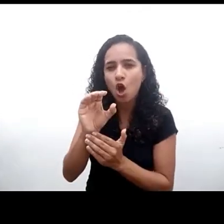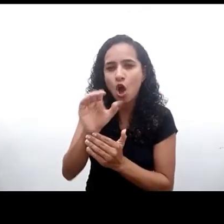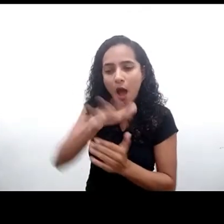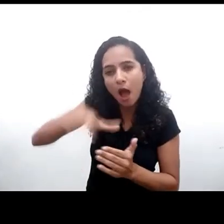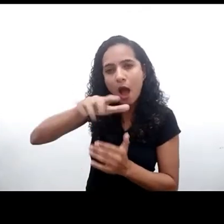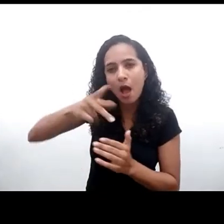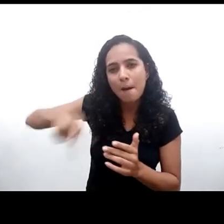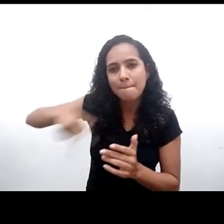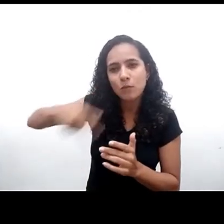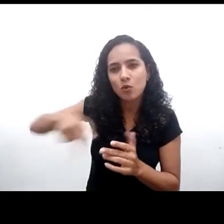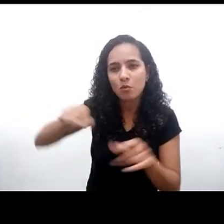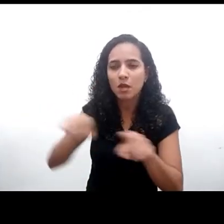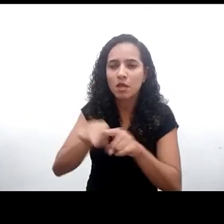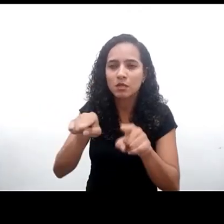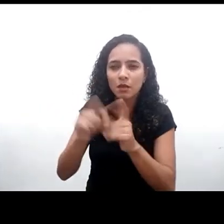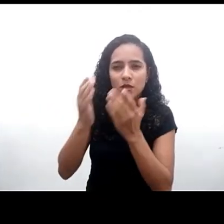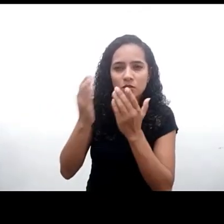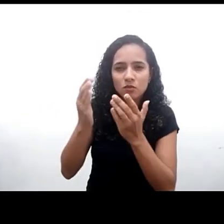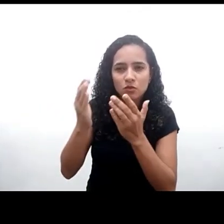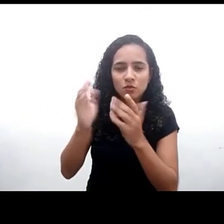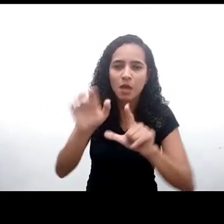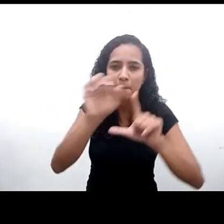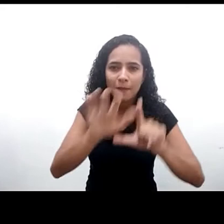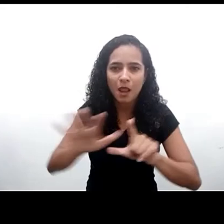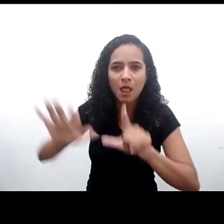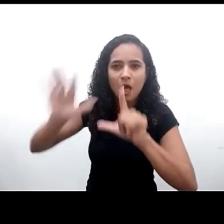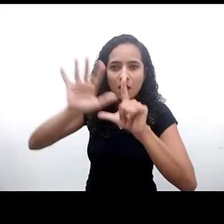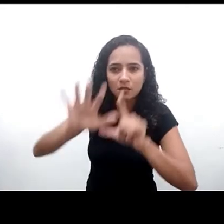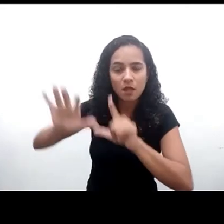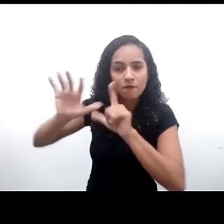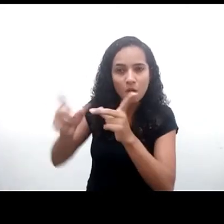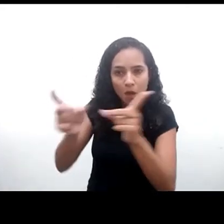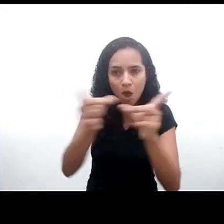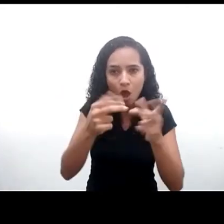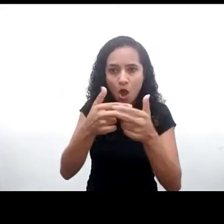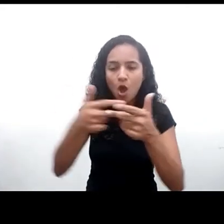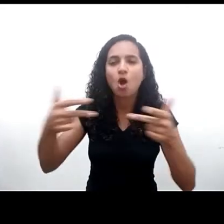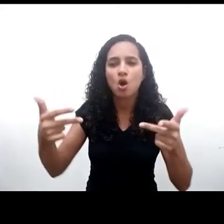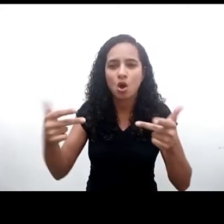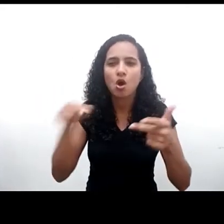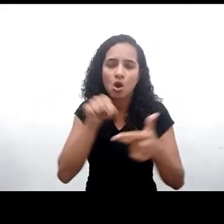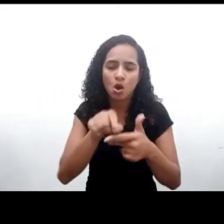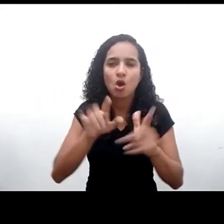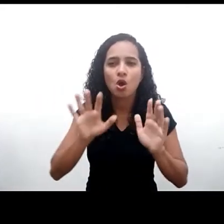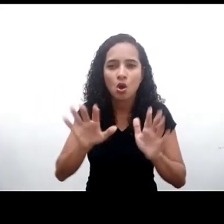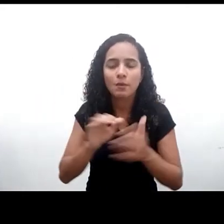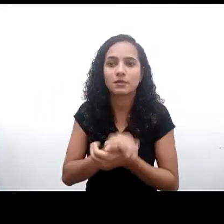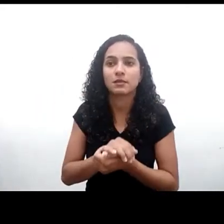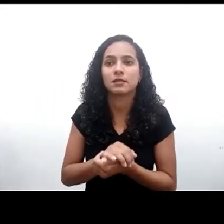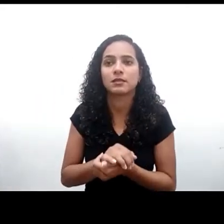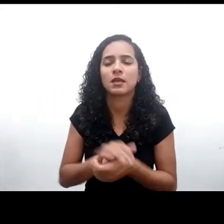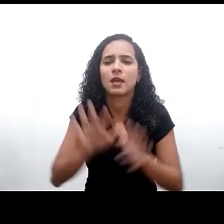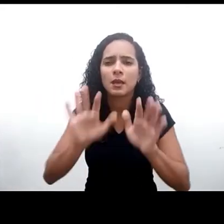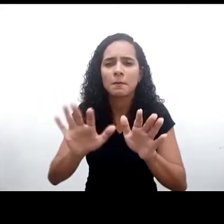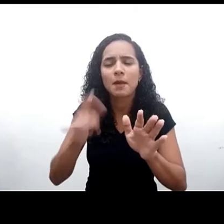desconfiança com relação às plataformas comerciais. acho que fica o recado de não apenas avaliar o que está posto mas envolver